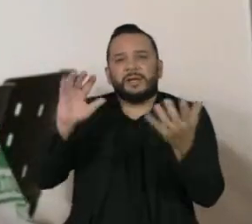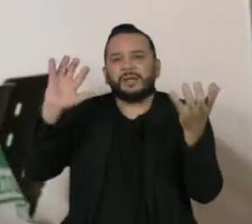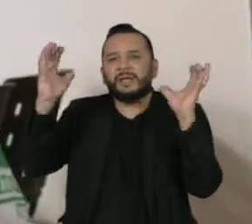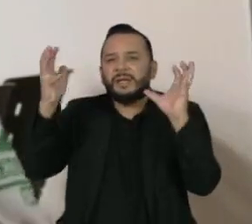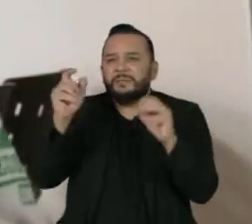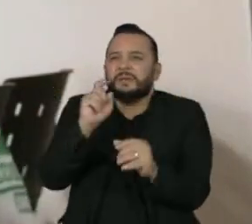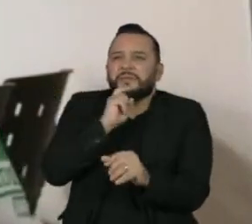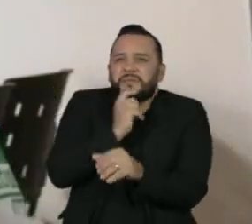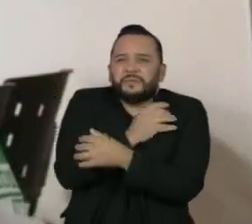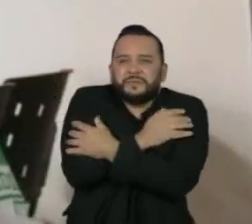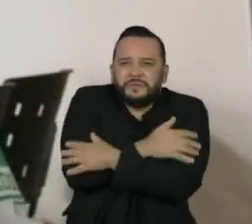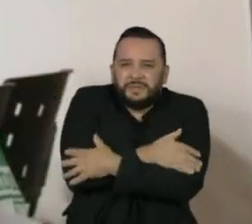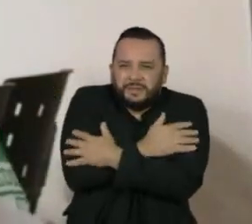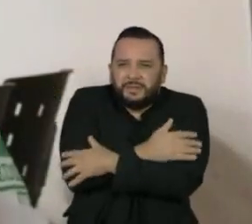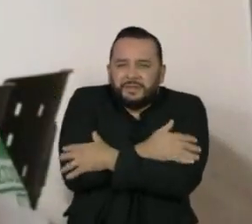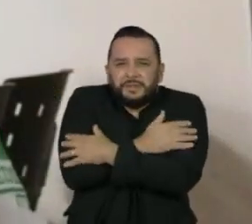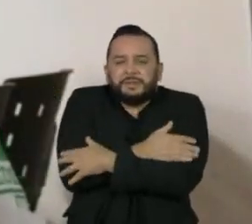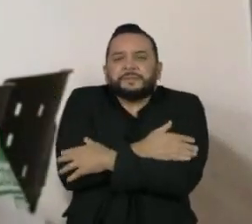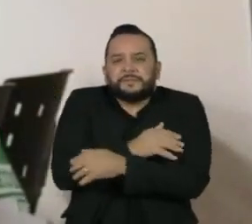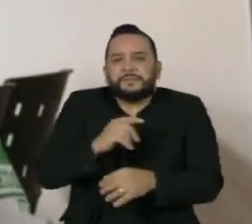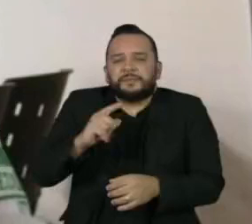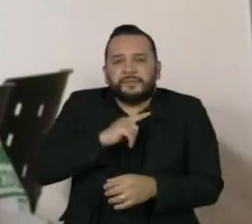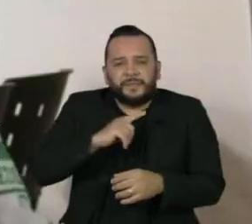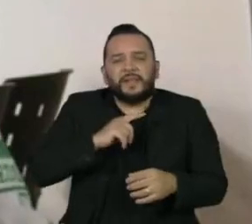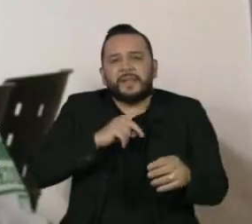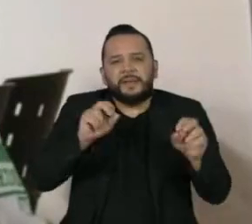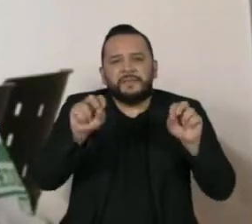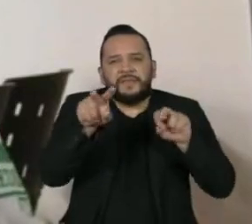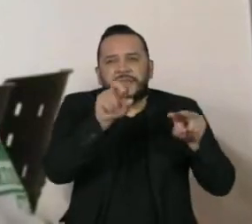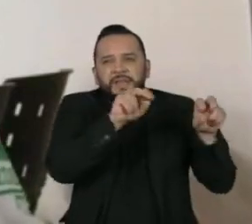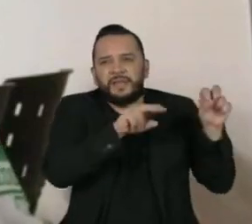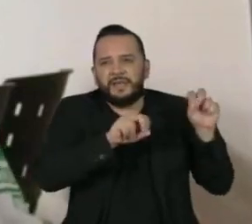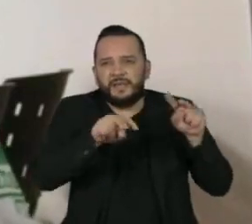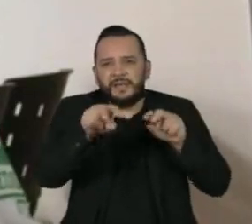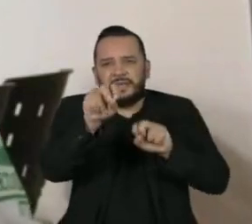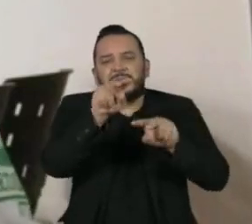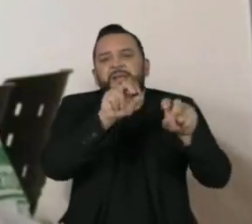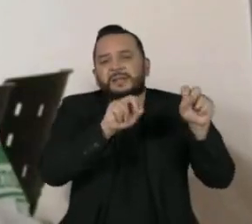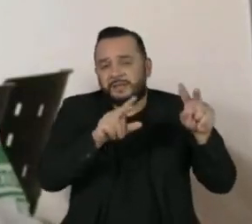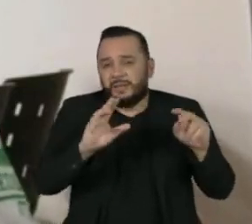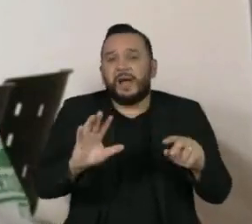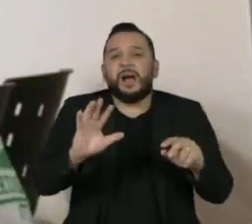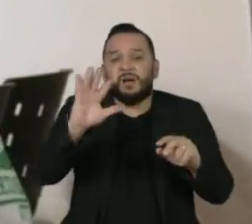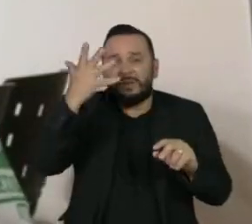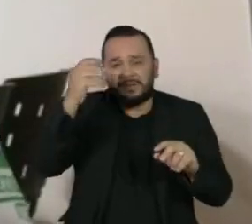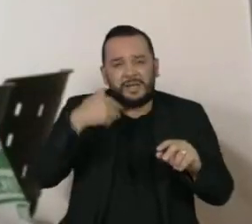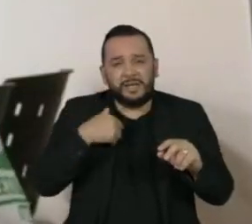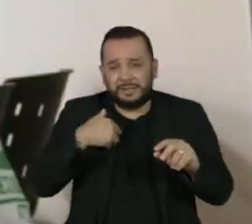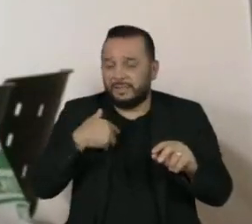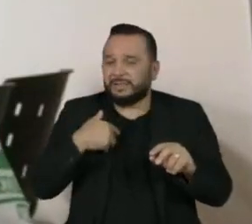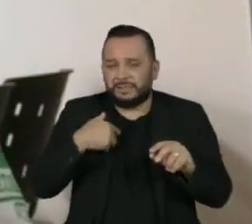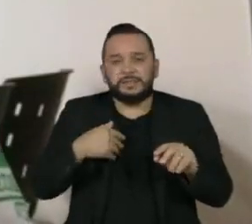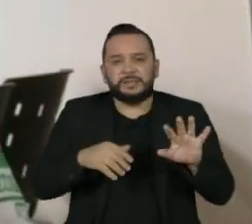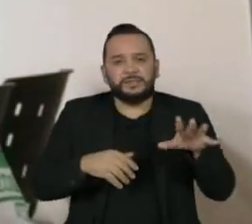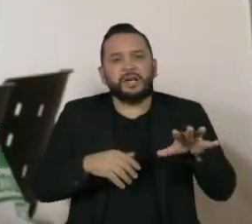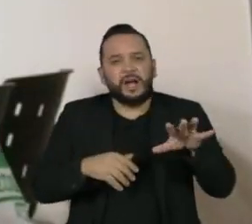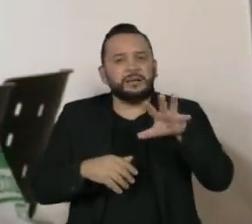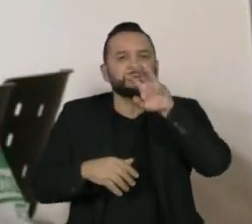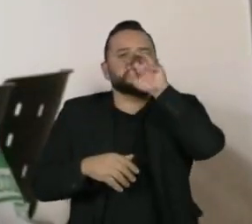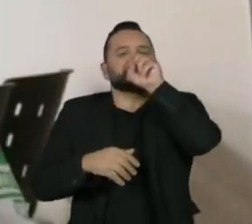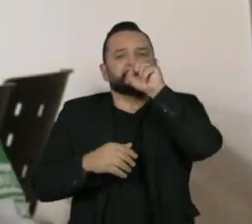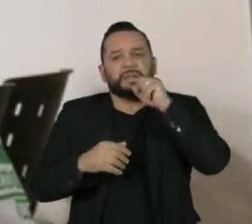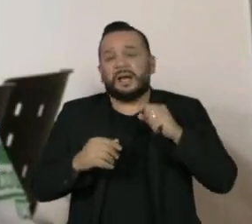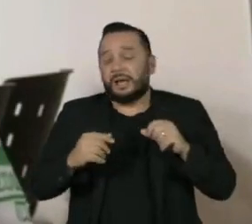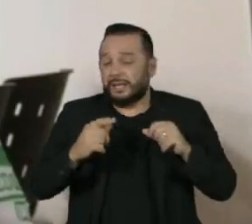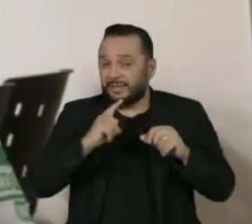uma maior exposição a vírus, são dois desencadeantes importantes da asma. Então,